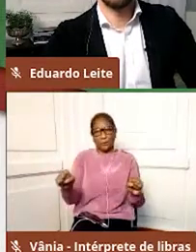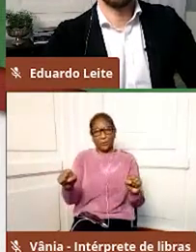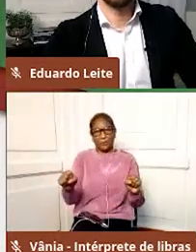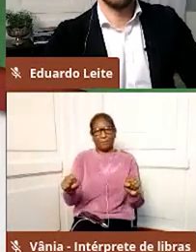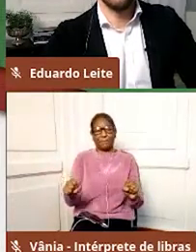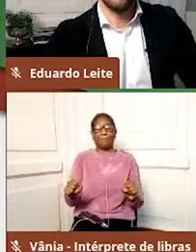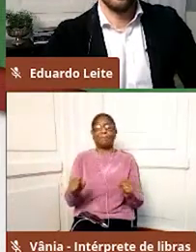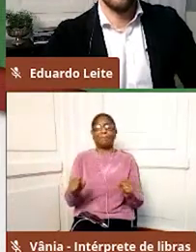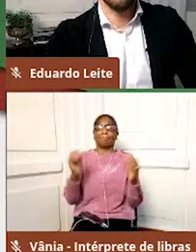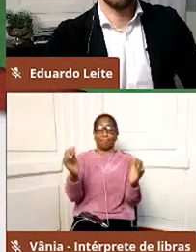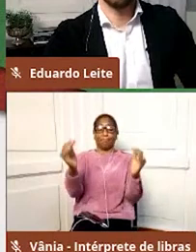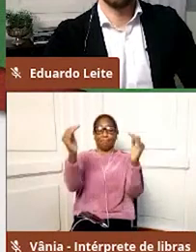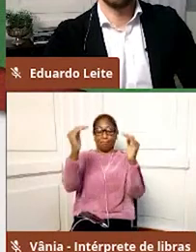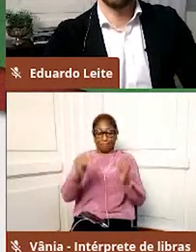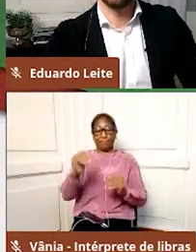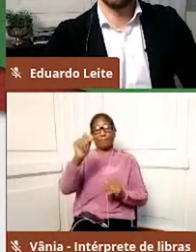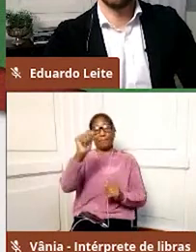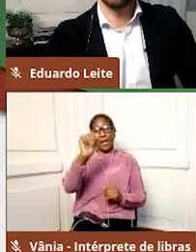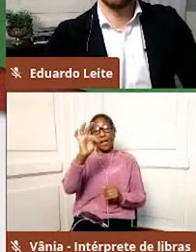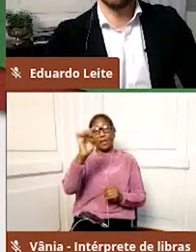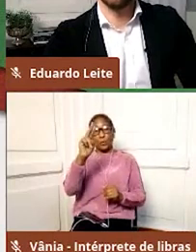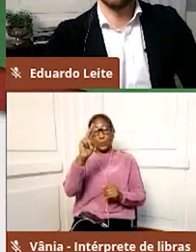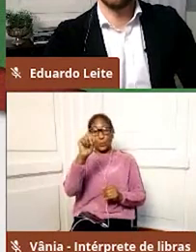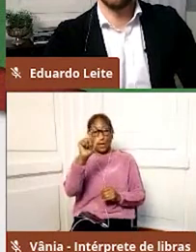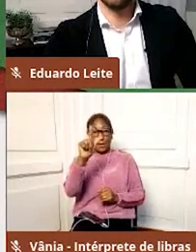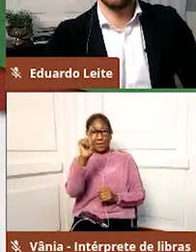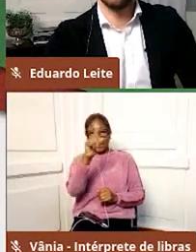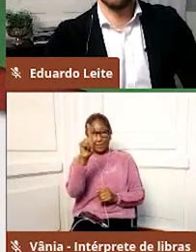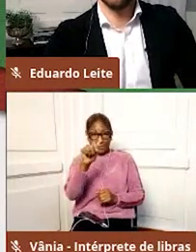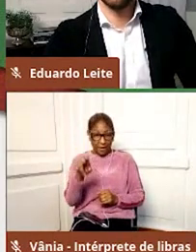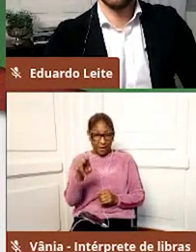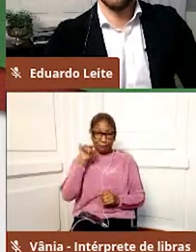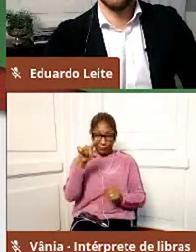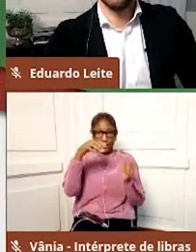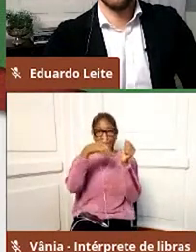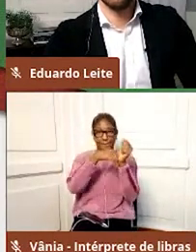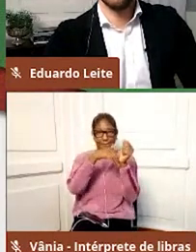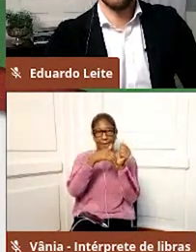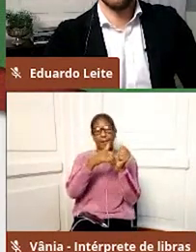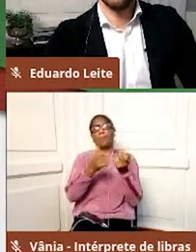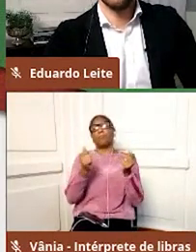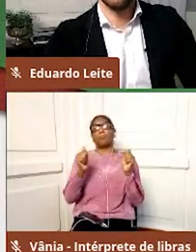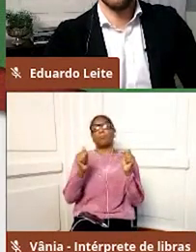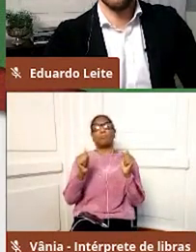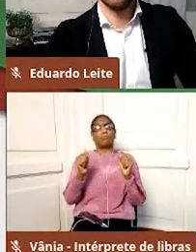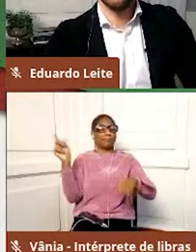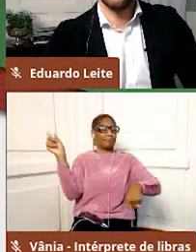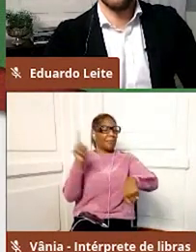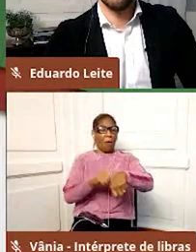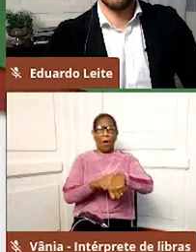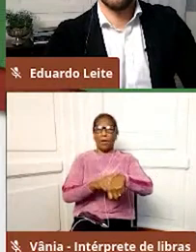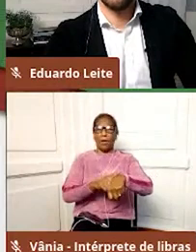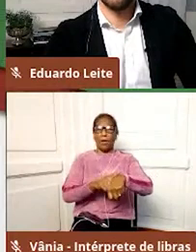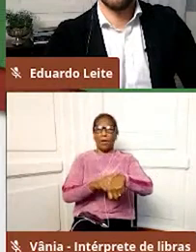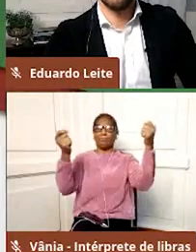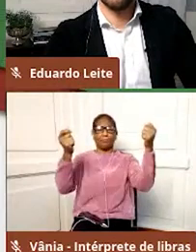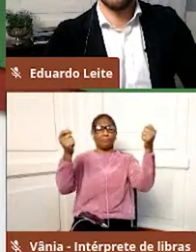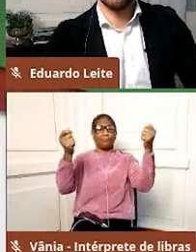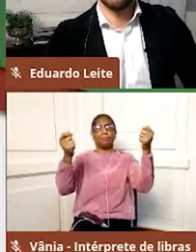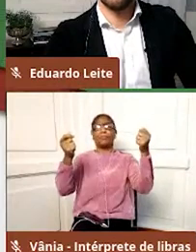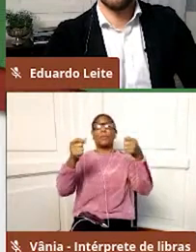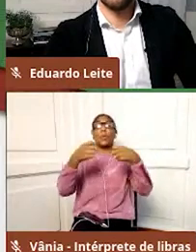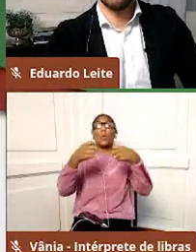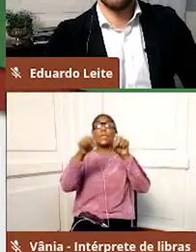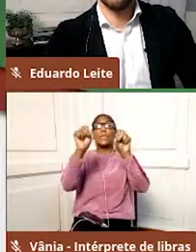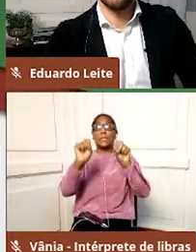vou clicar aqui em atualizar informações para a recuperação da senha e, imediatamente, o sistema já vai me